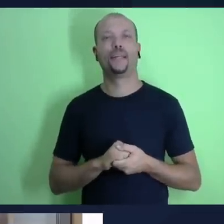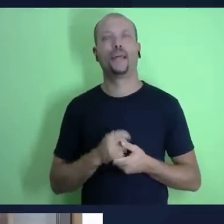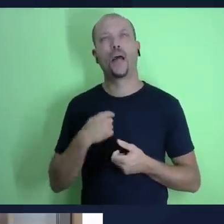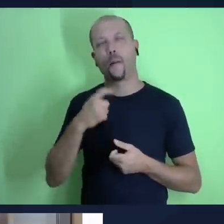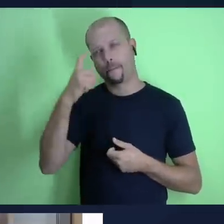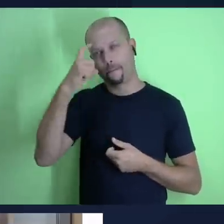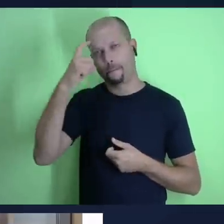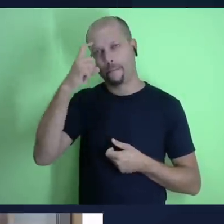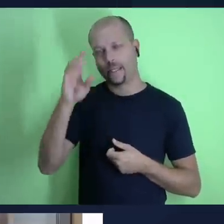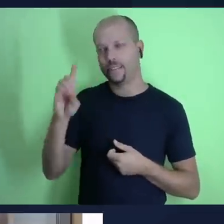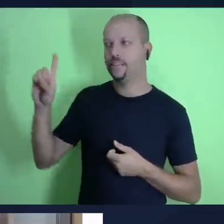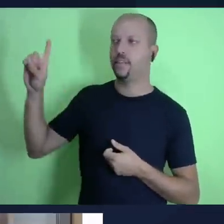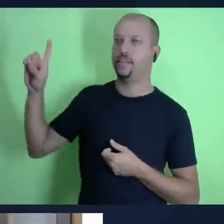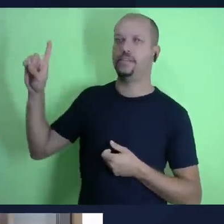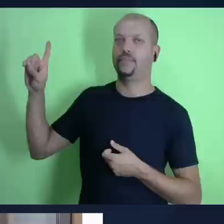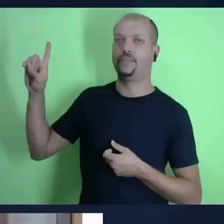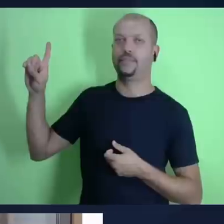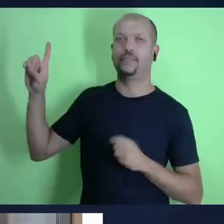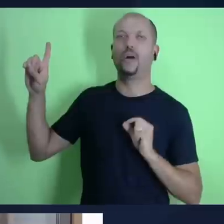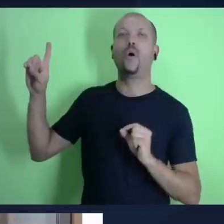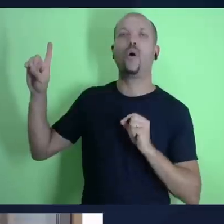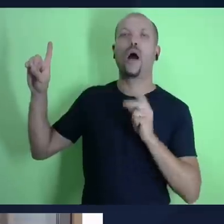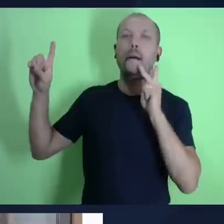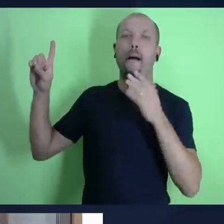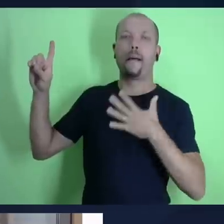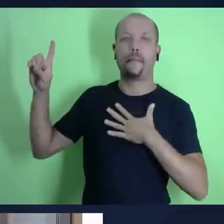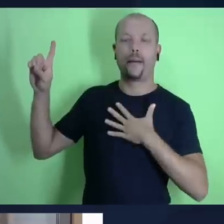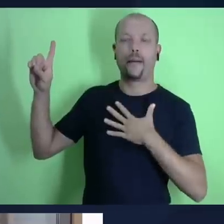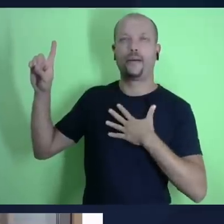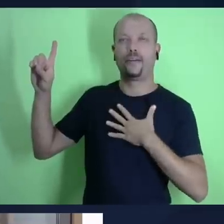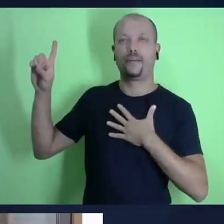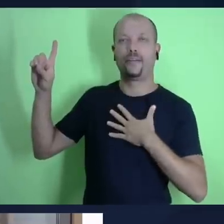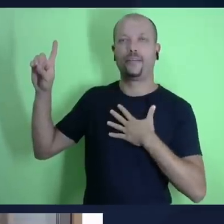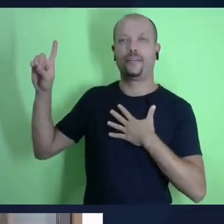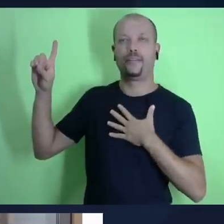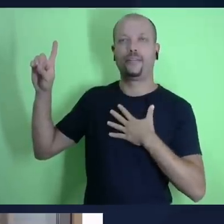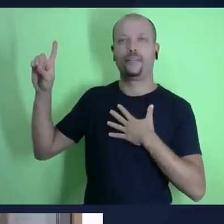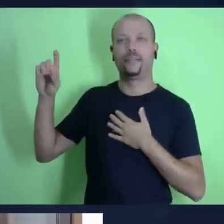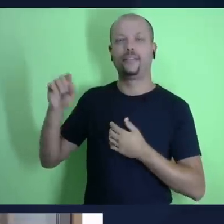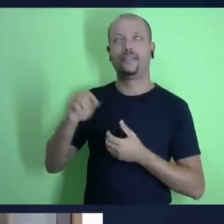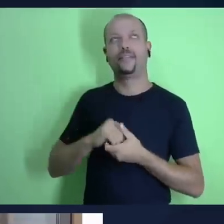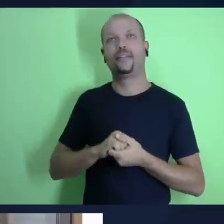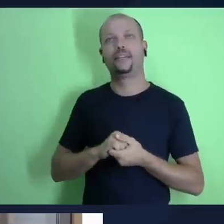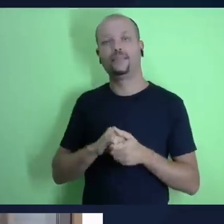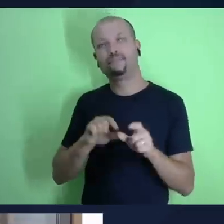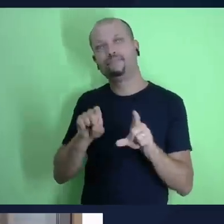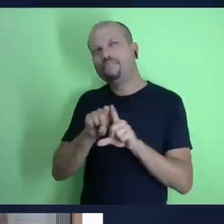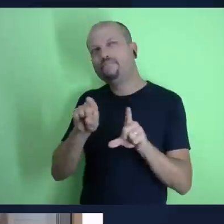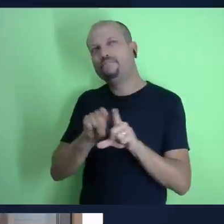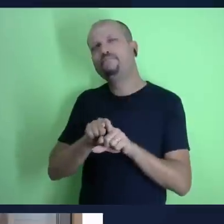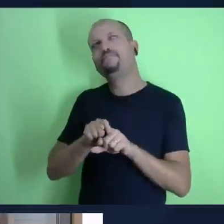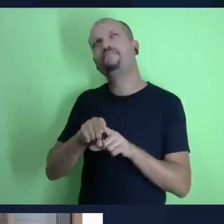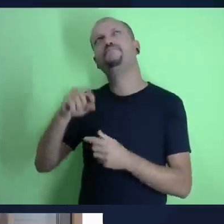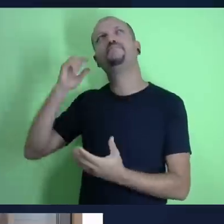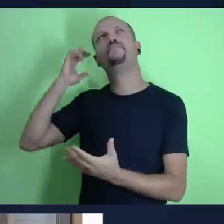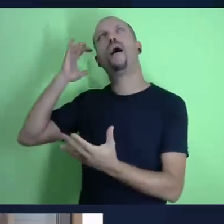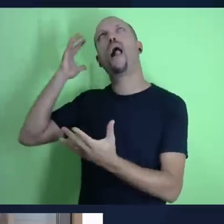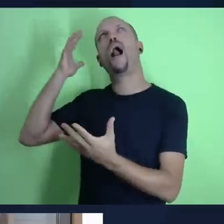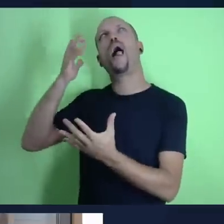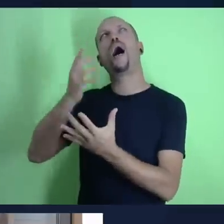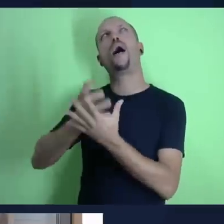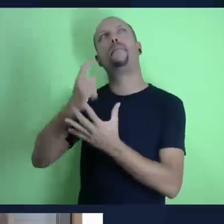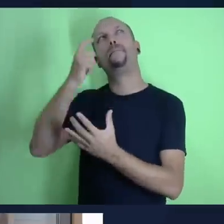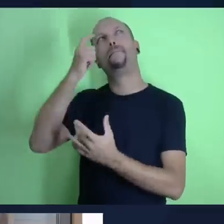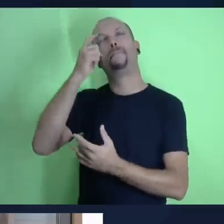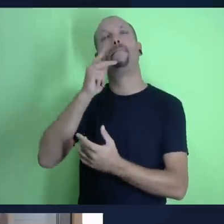pai terrestre né o amor que ele tinha o carinho o meu pai era um grande provedor ele trabalhava muito para